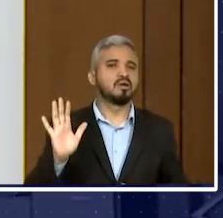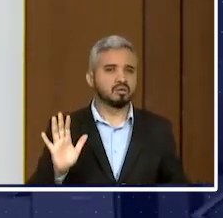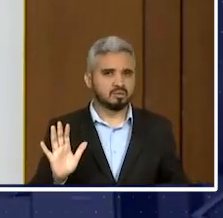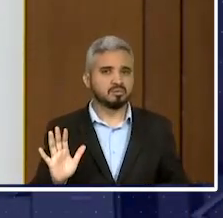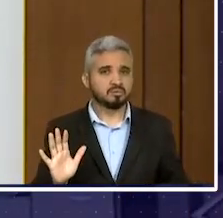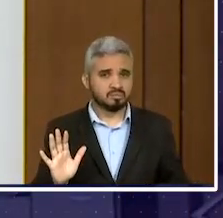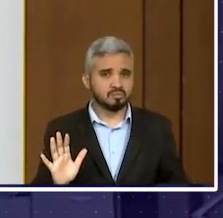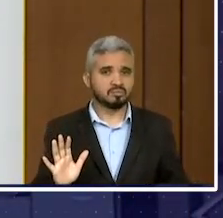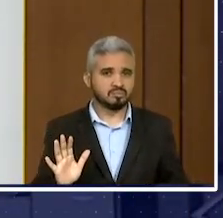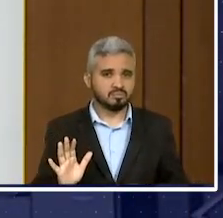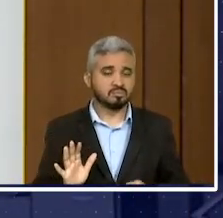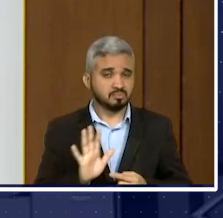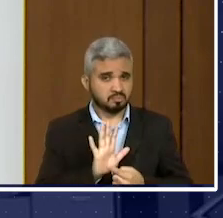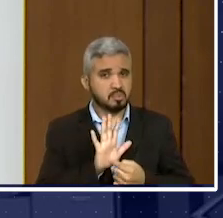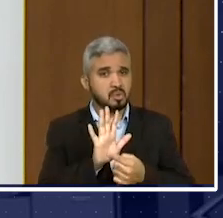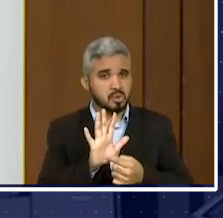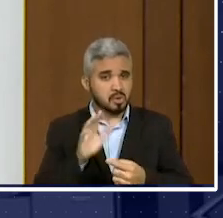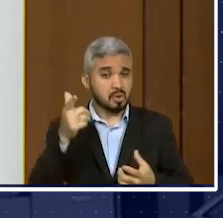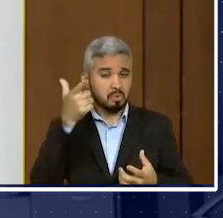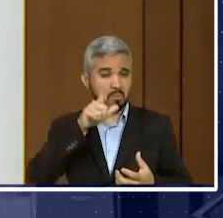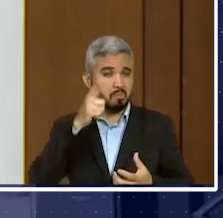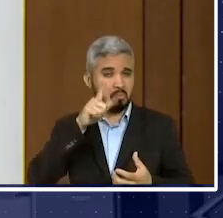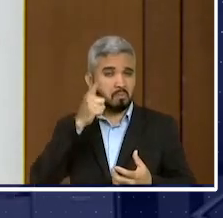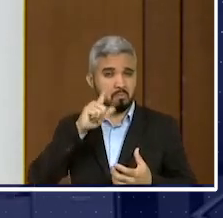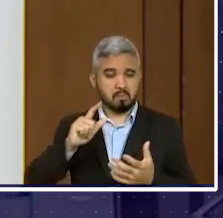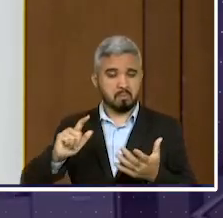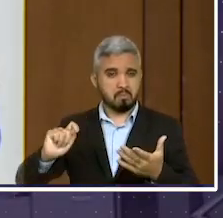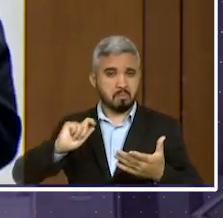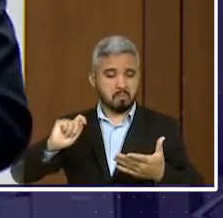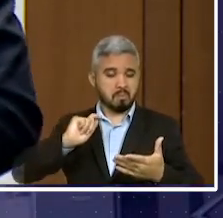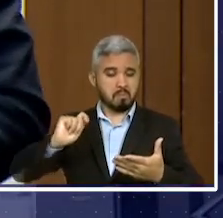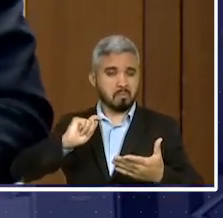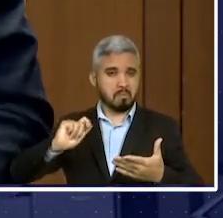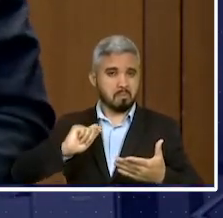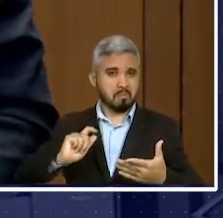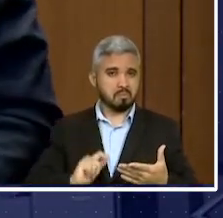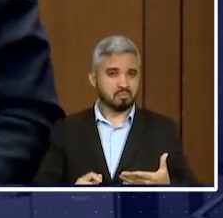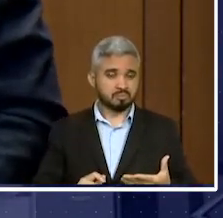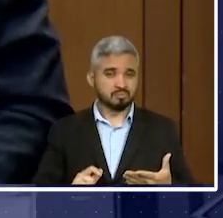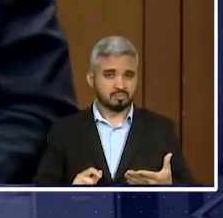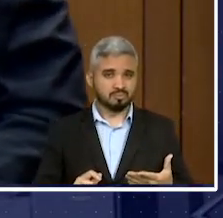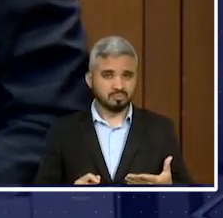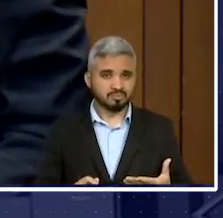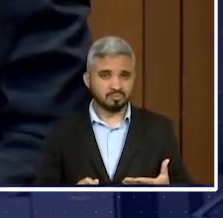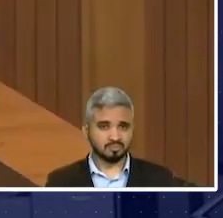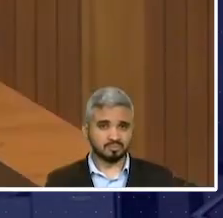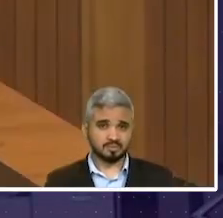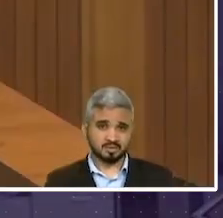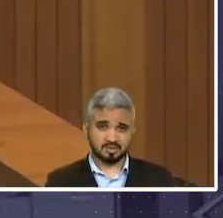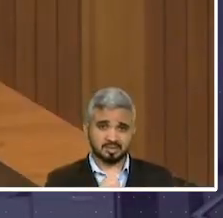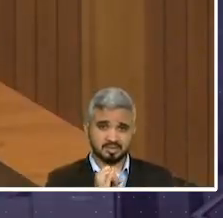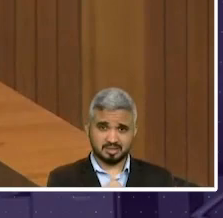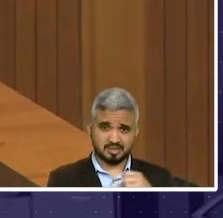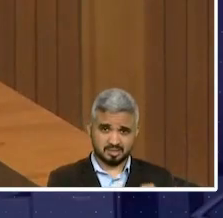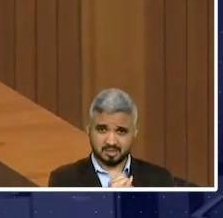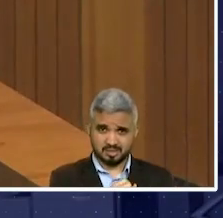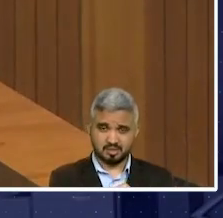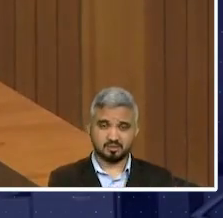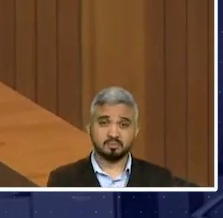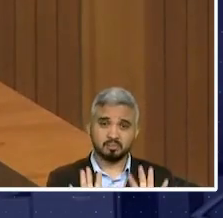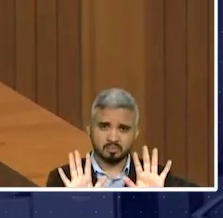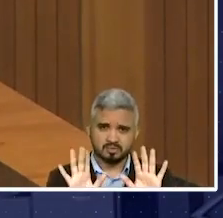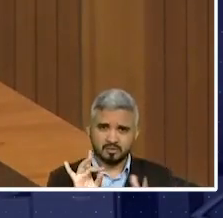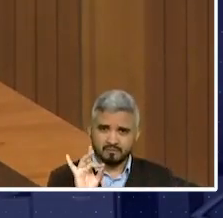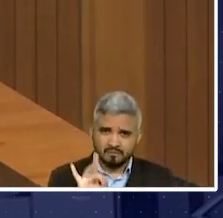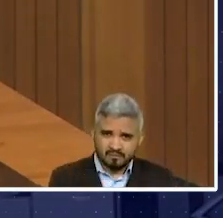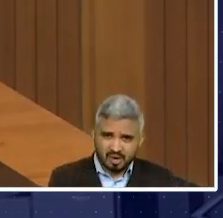deputado doutor Iglesio fez um alerta aos jogos online que provocam vício em apostadores. O deputado chamou atenção